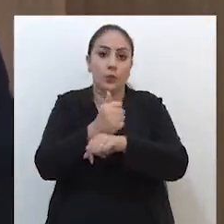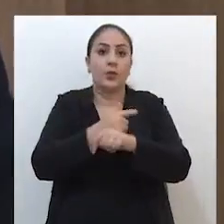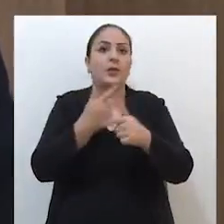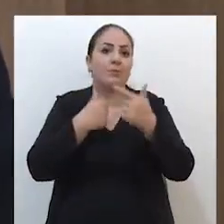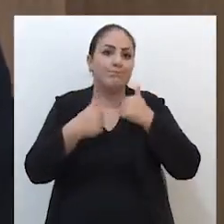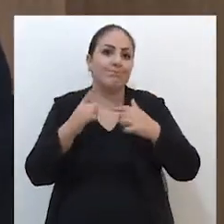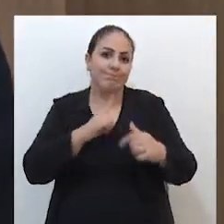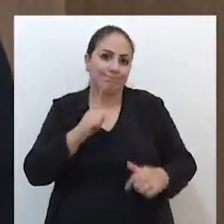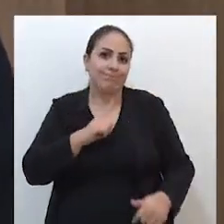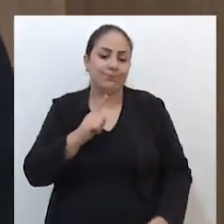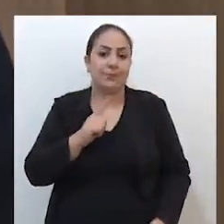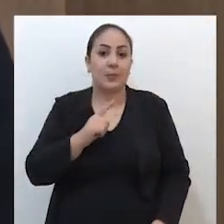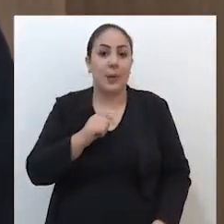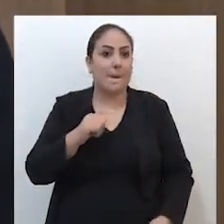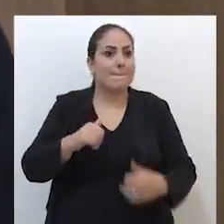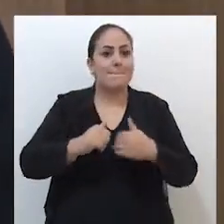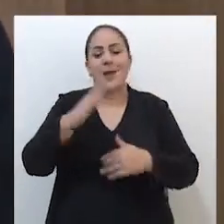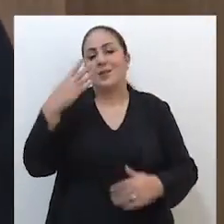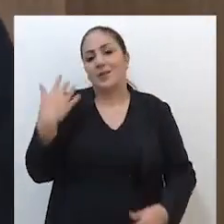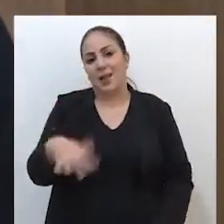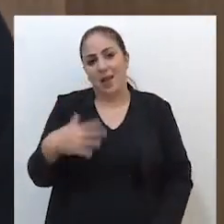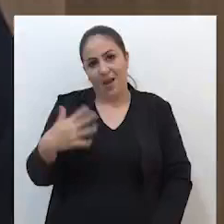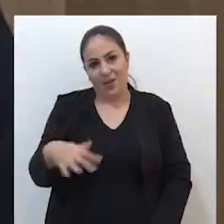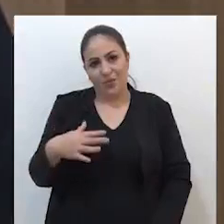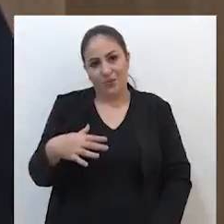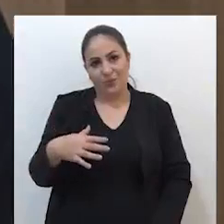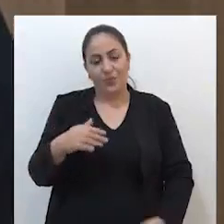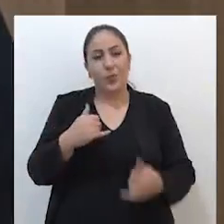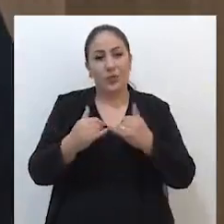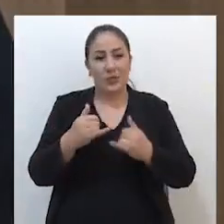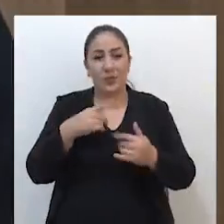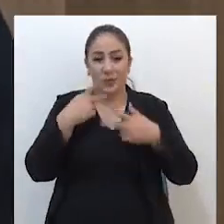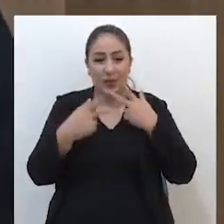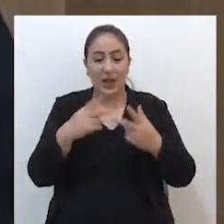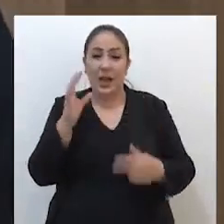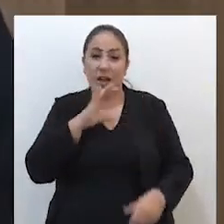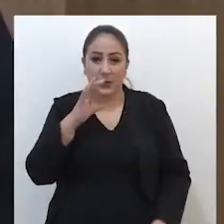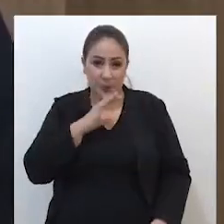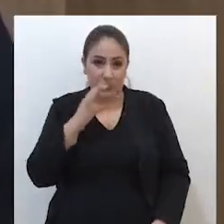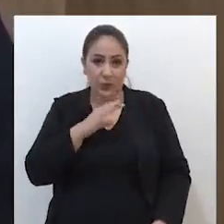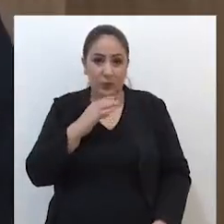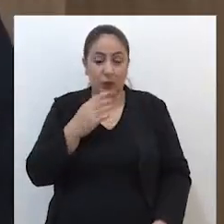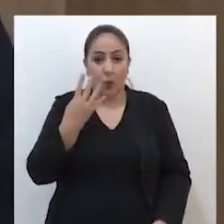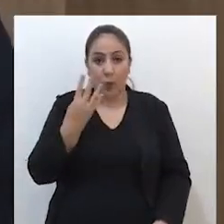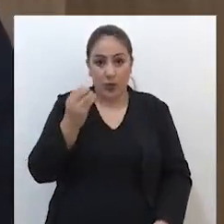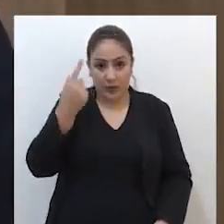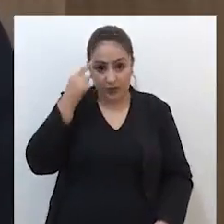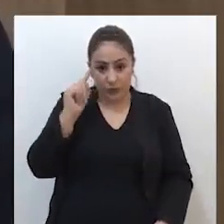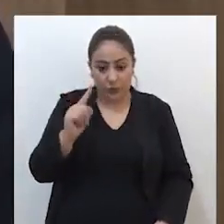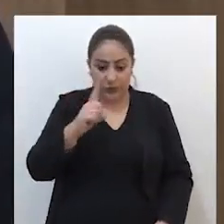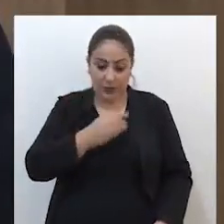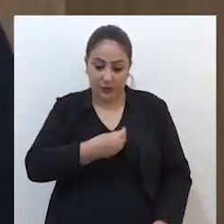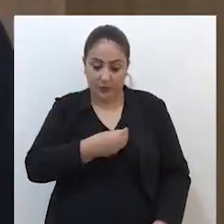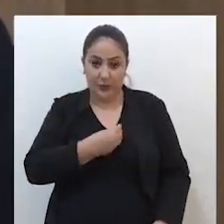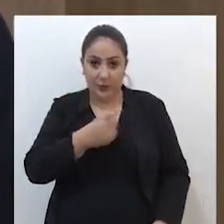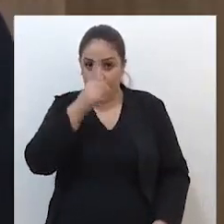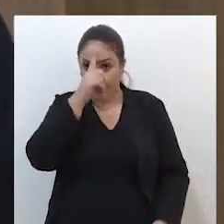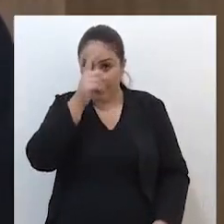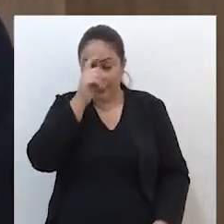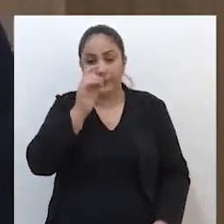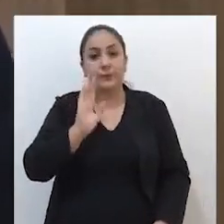profissionais gostariam de tê-lo. É o mais caro. Eu vou dar um panorama bem rápido. Nesses 40 dias no hospital,